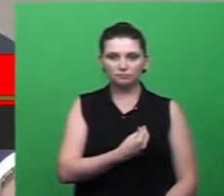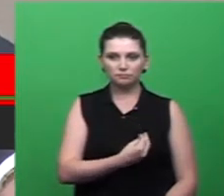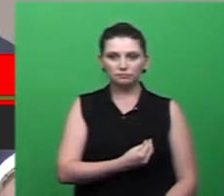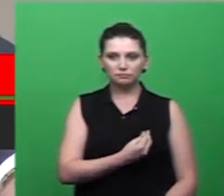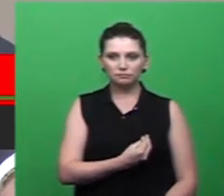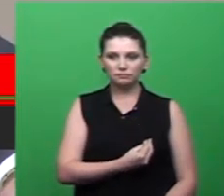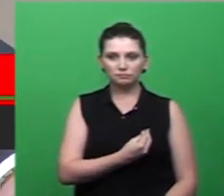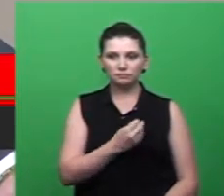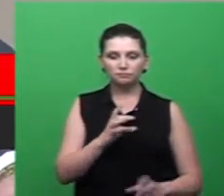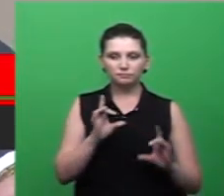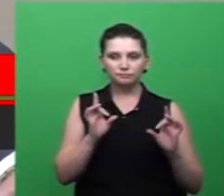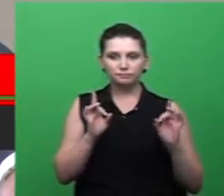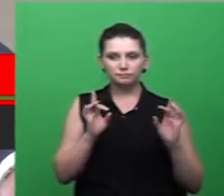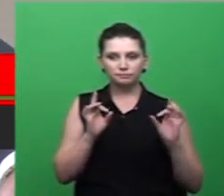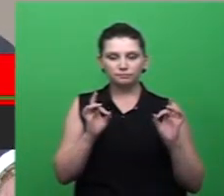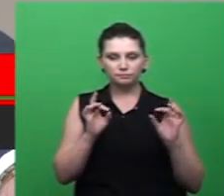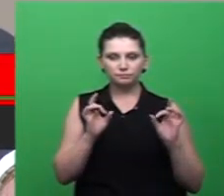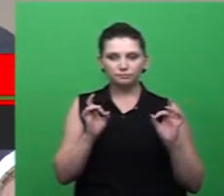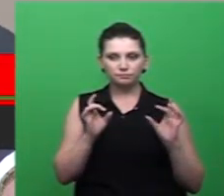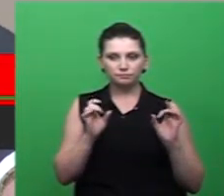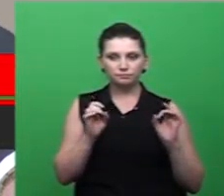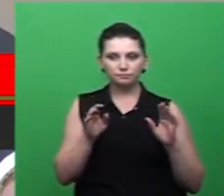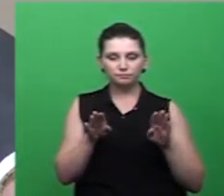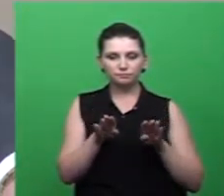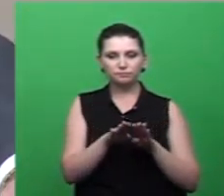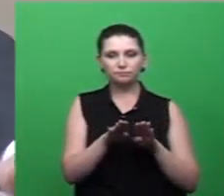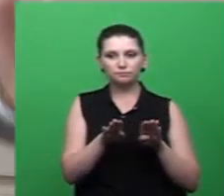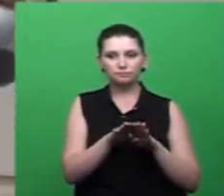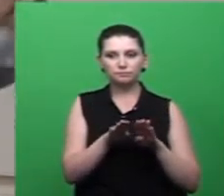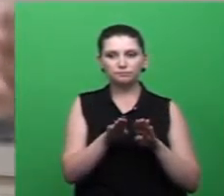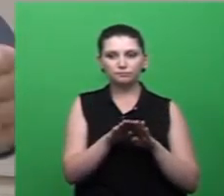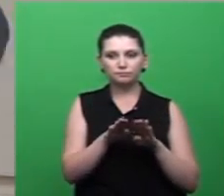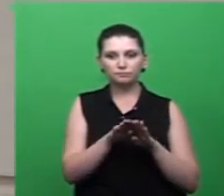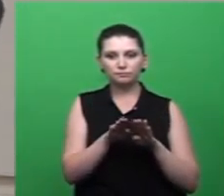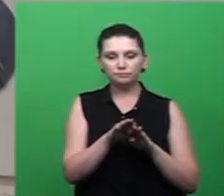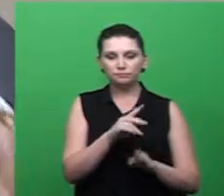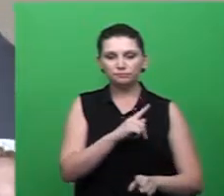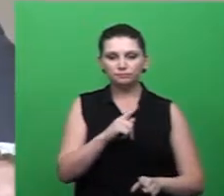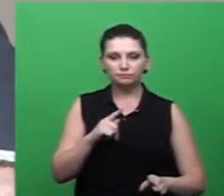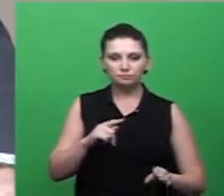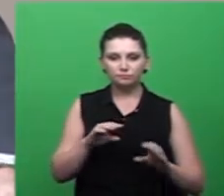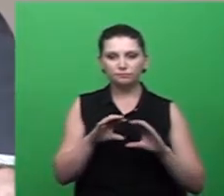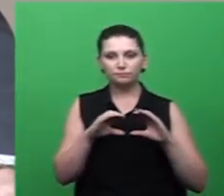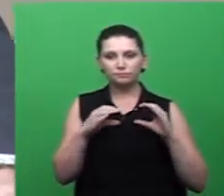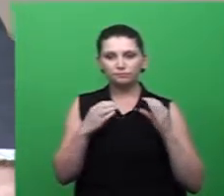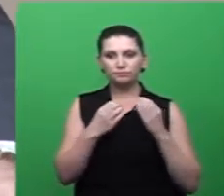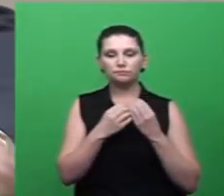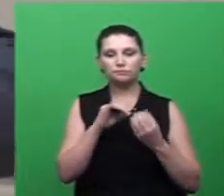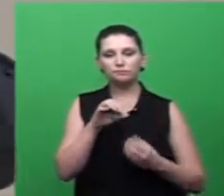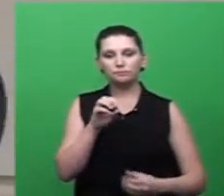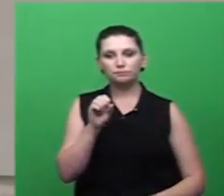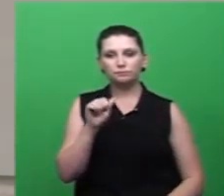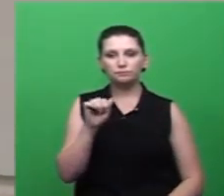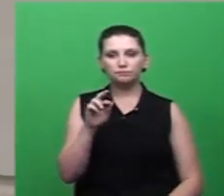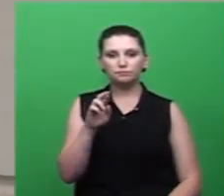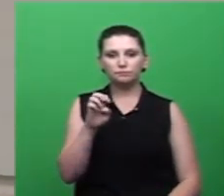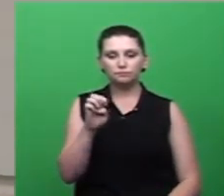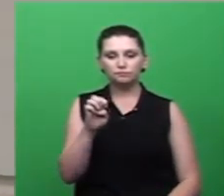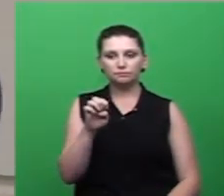especial aqui em nome do presidente da Sociedade de Moradores, Ana Maria Juarez, Cumprimento toda a plateia,